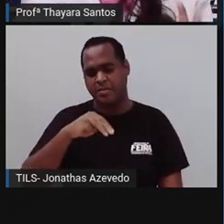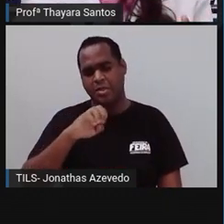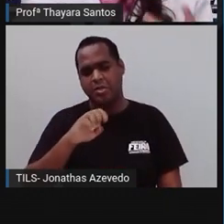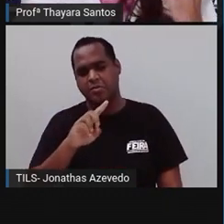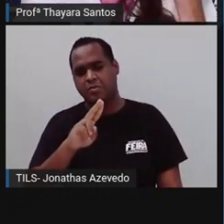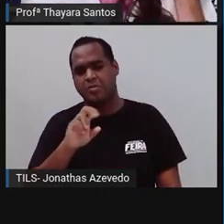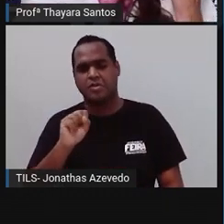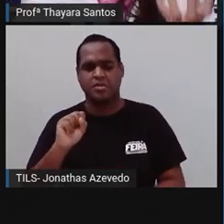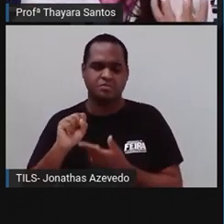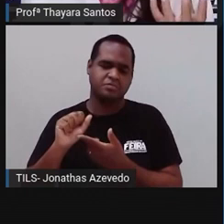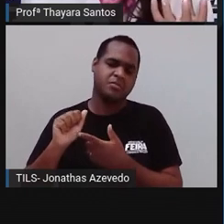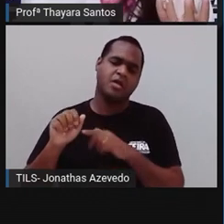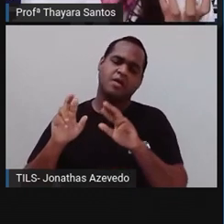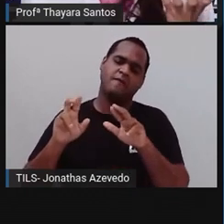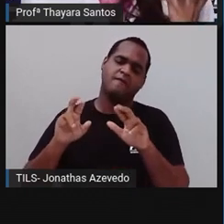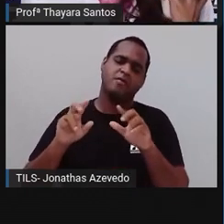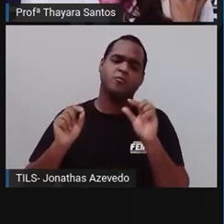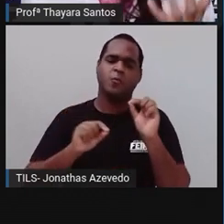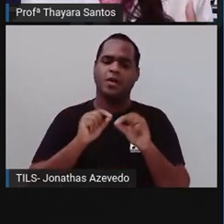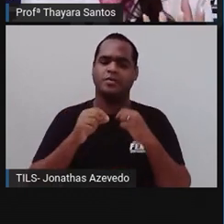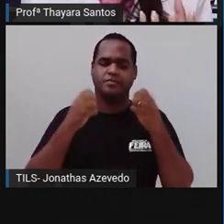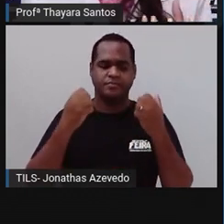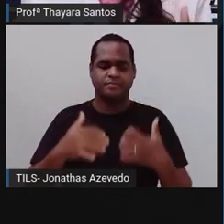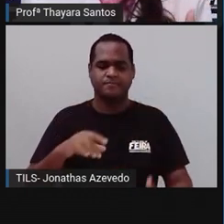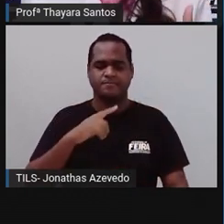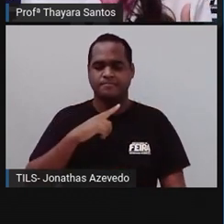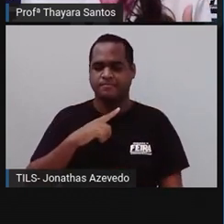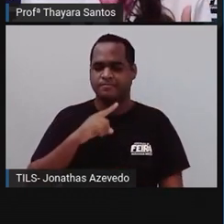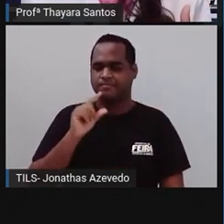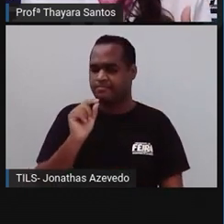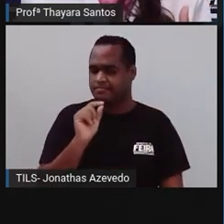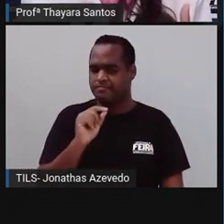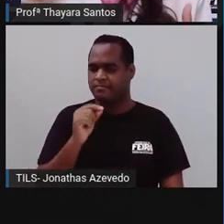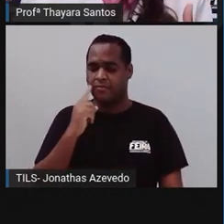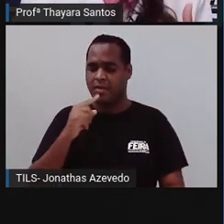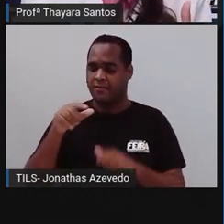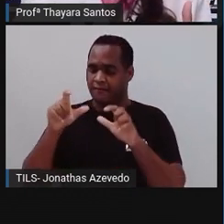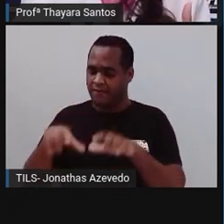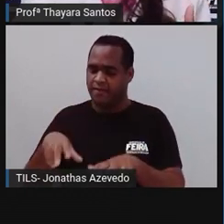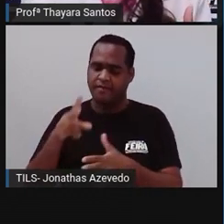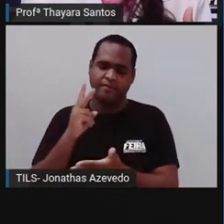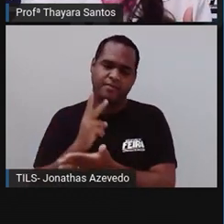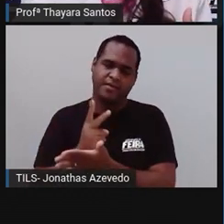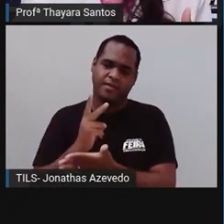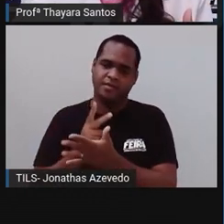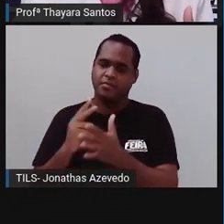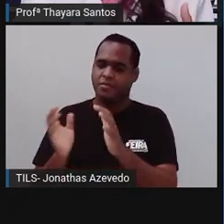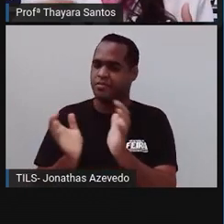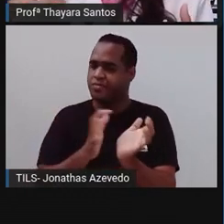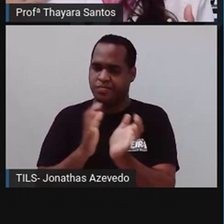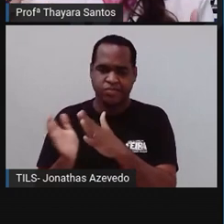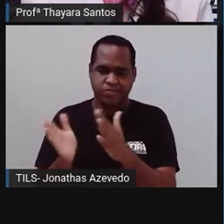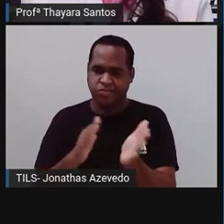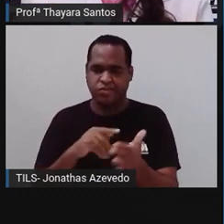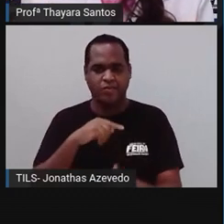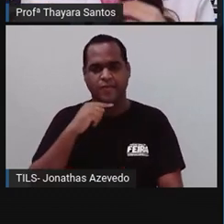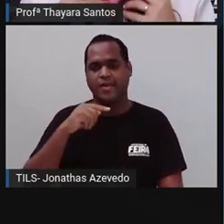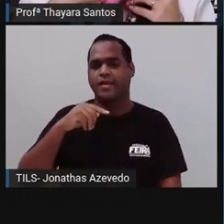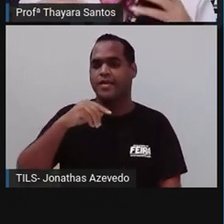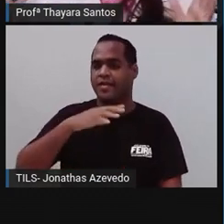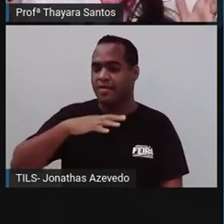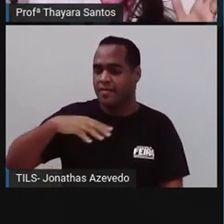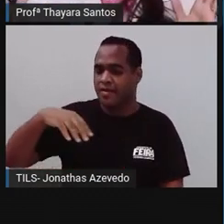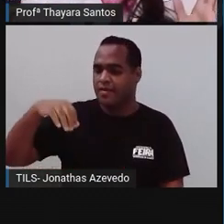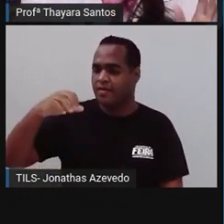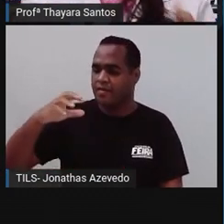os pólipos, eles são césseis. Eles ficam fixos ali naquele lugar. Eles não conseguem sair e se movimentar. Já as medusas, elas